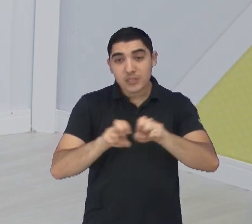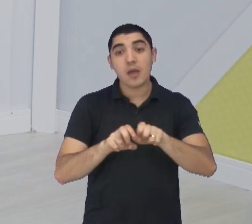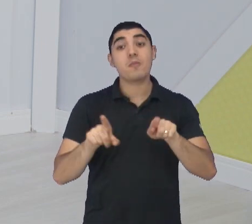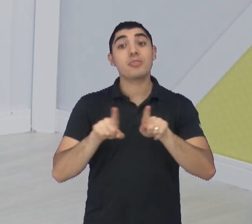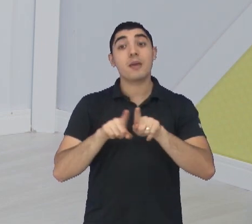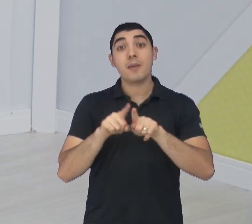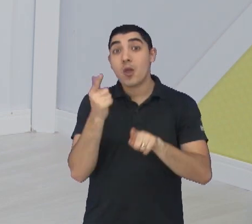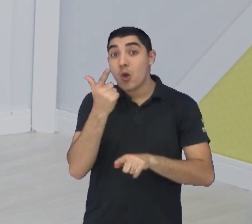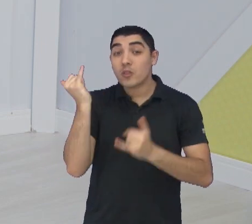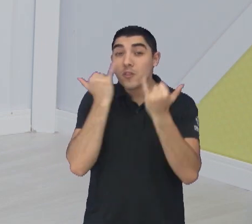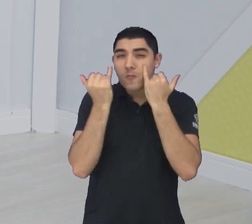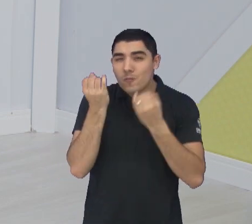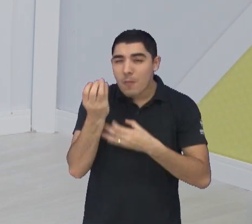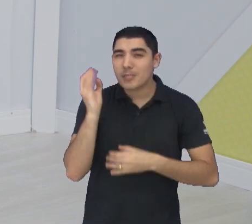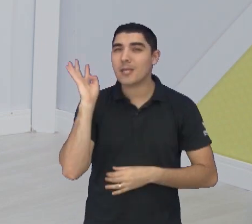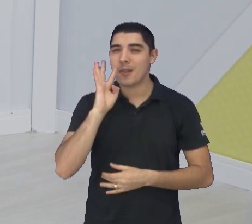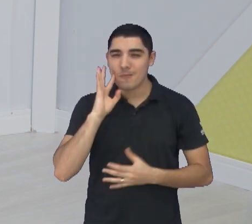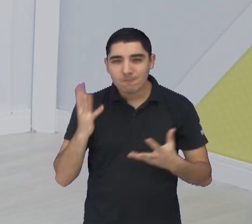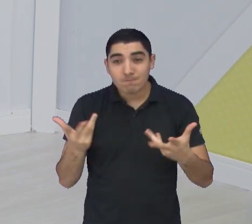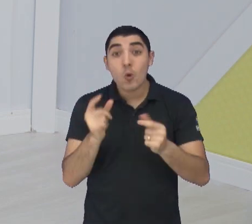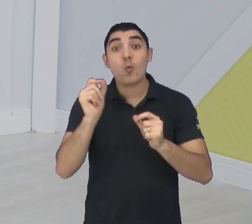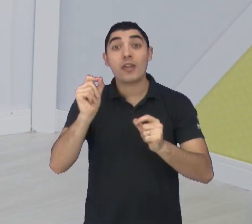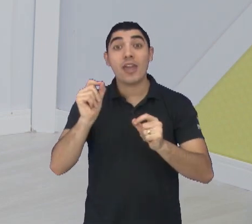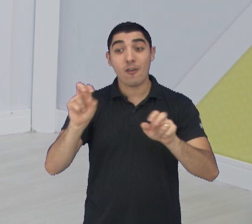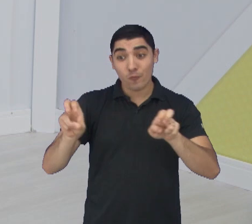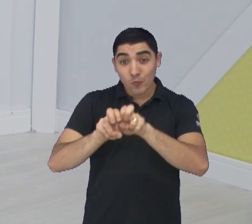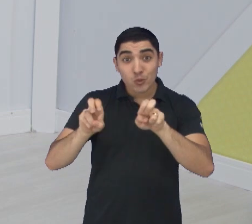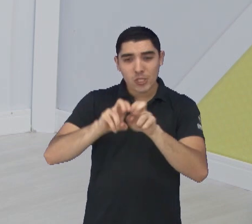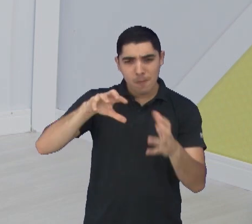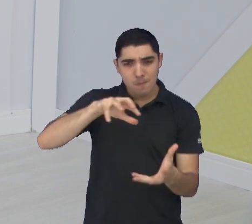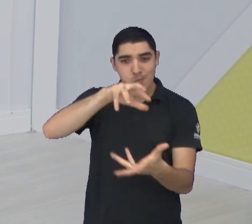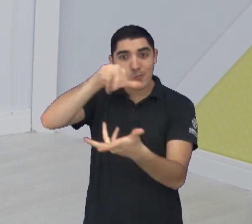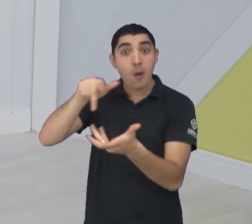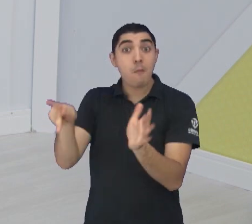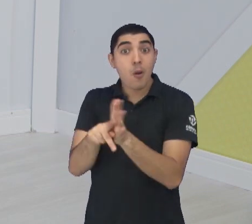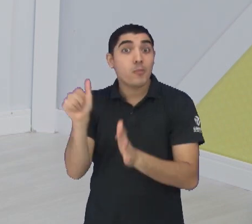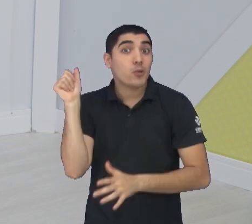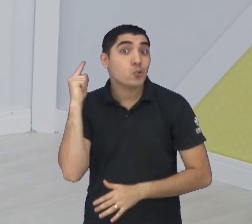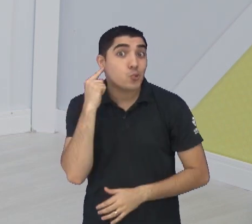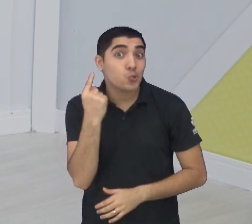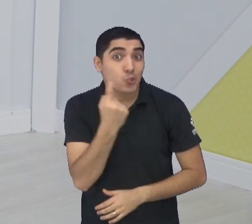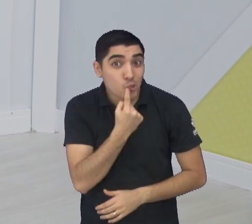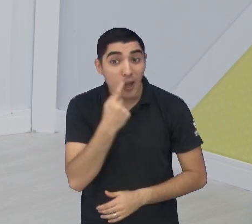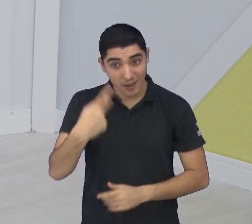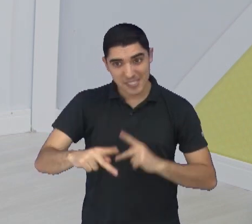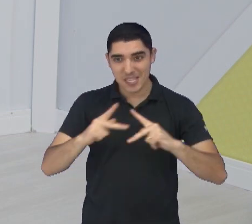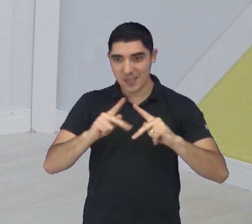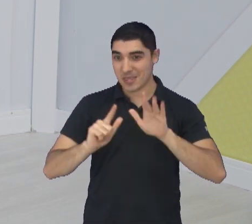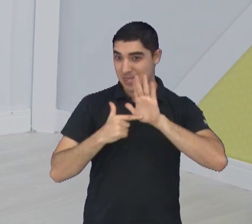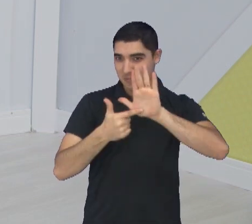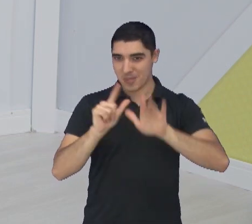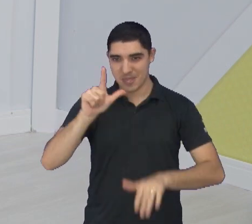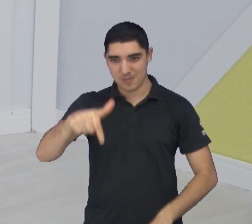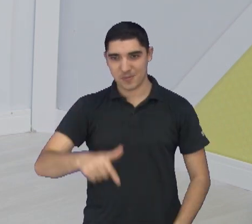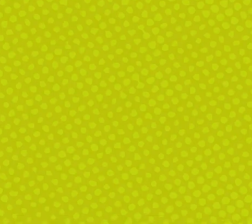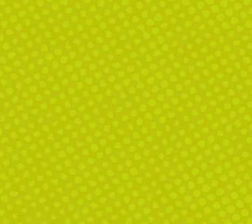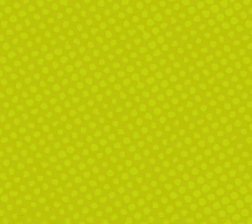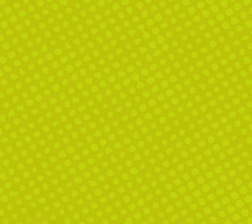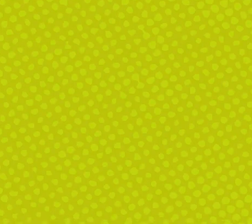também tem uma notícia muito bacana. Vai ter Mundial de Futsal dos Surdos aqui em São José. Eu conto para você já, já. Não sai daí.